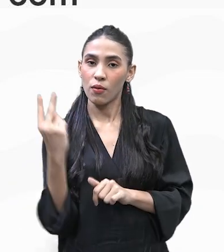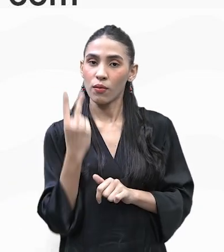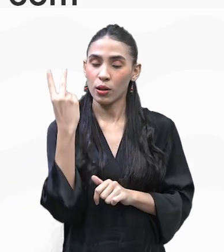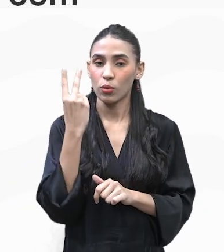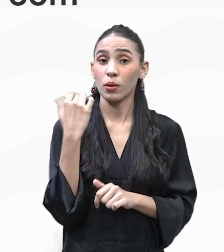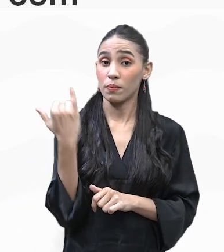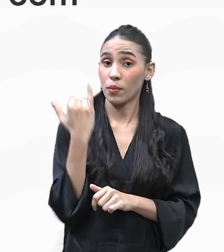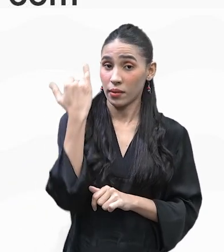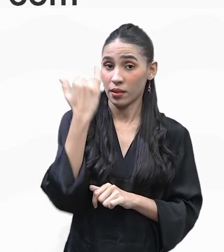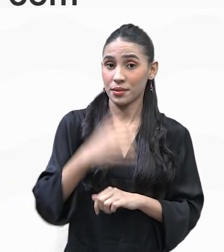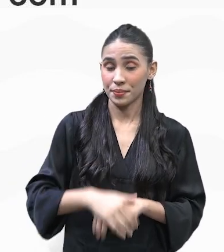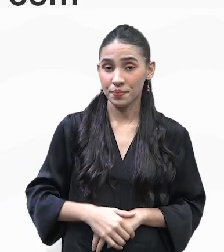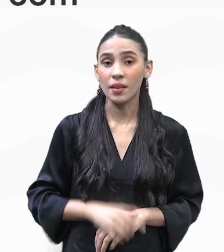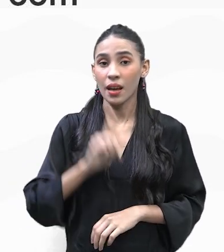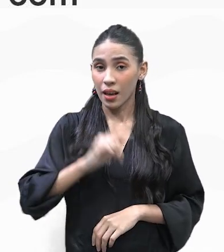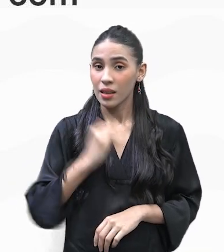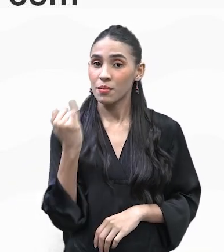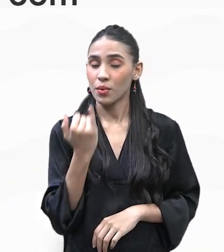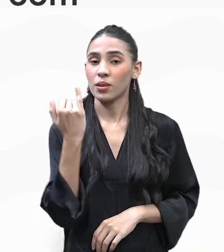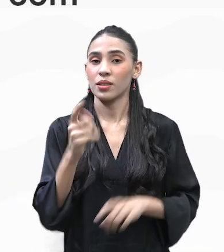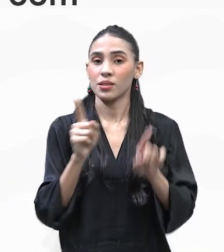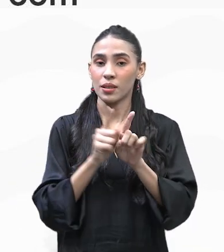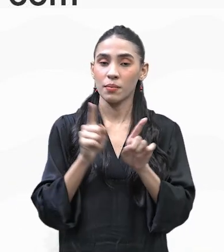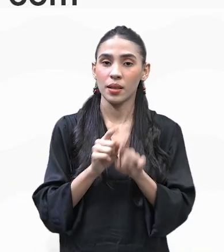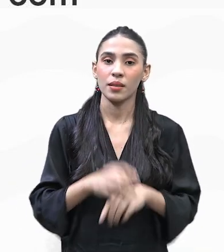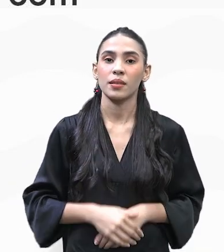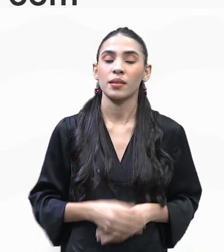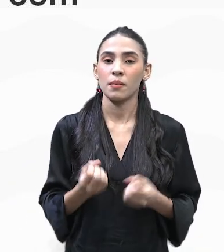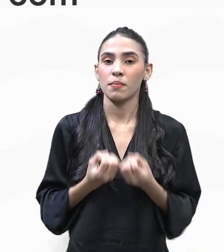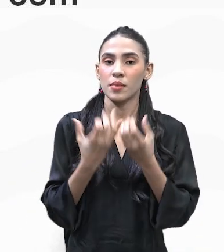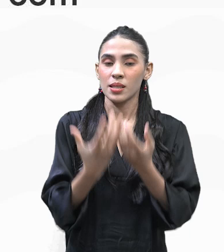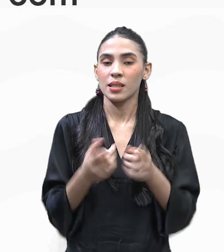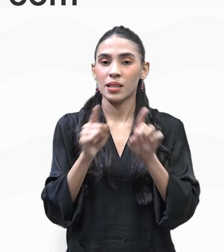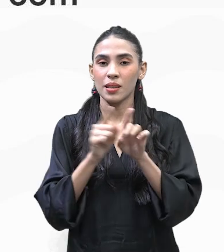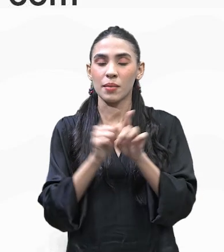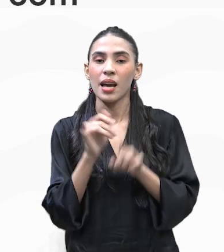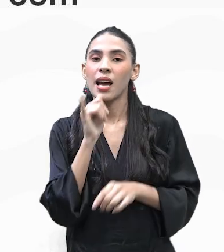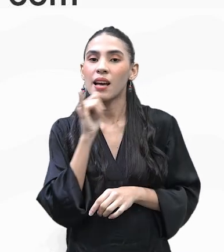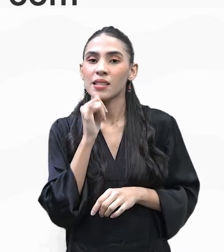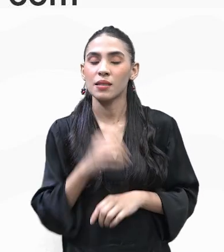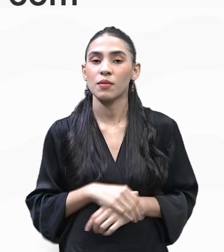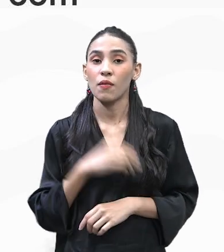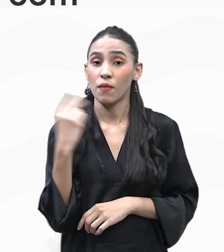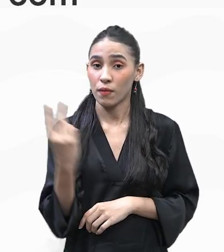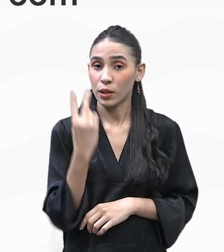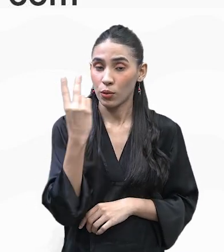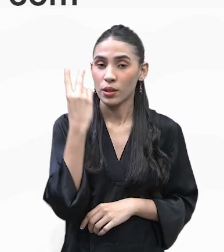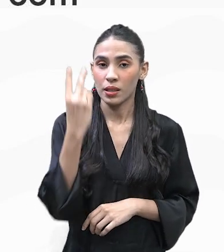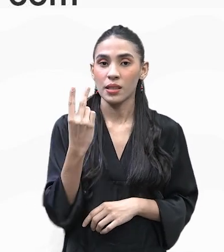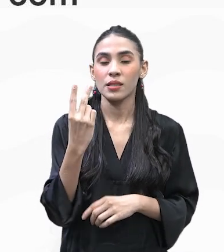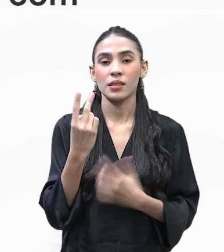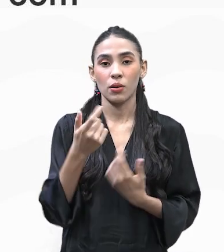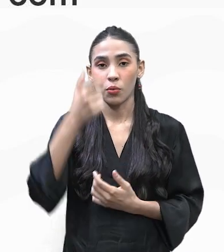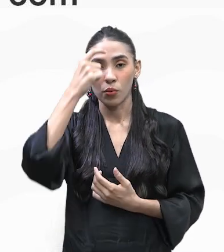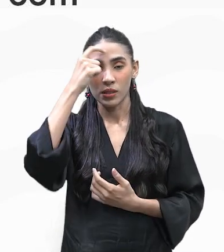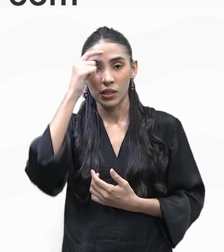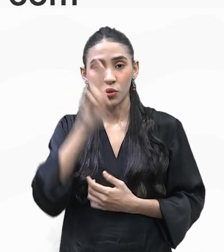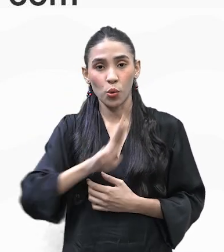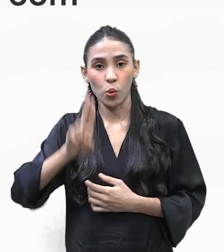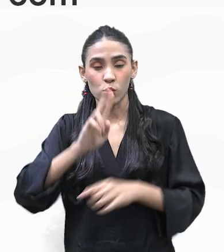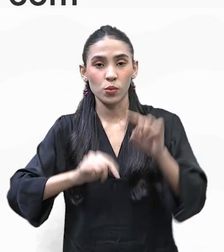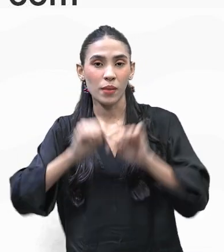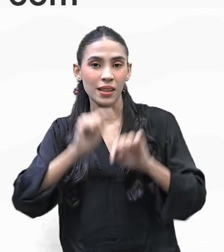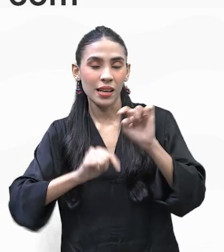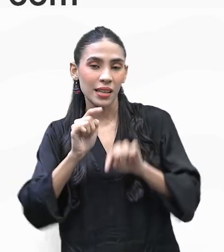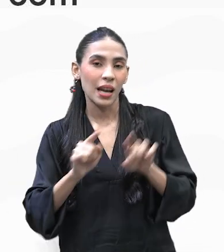agregado, né? Isso é muito importante aí, que traz, então, a questão da... Que valoriza essa questão da sustentabilidade e também